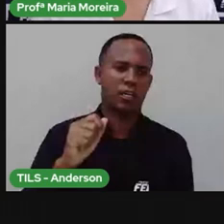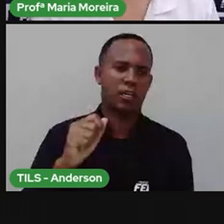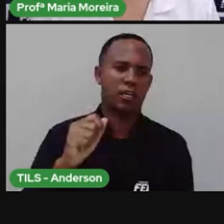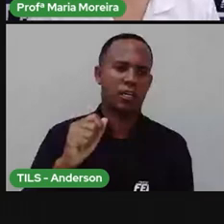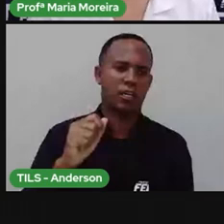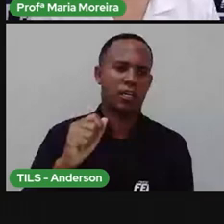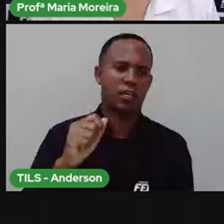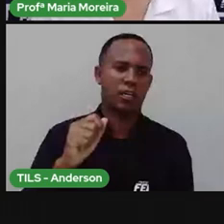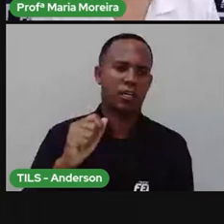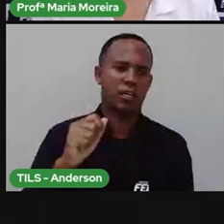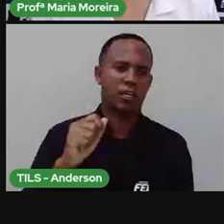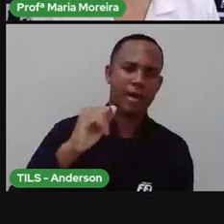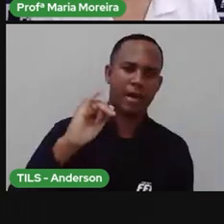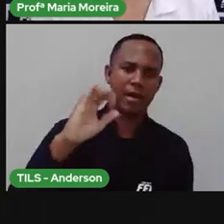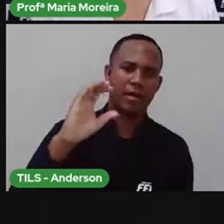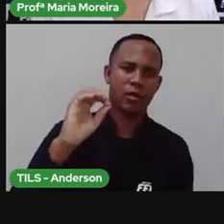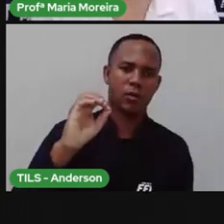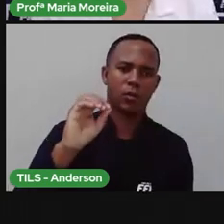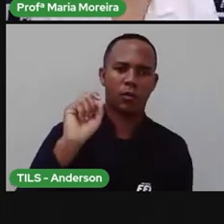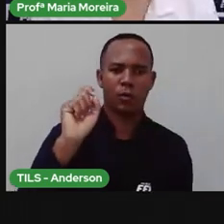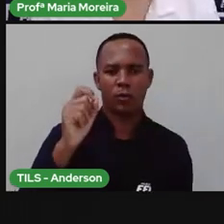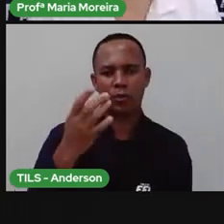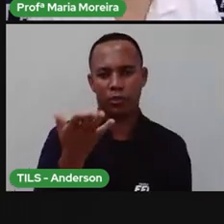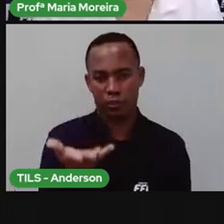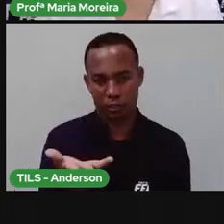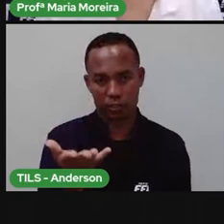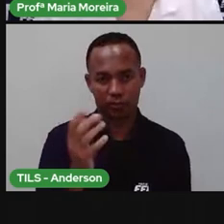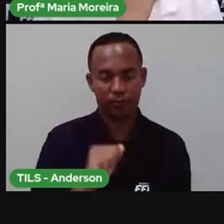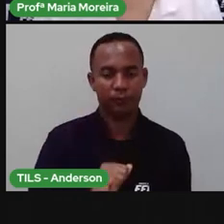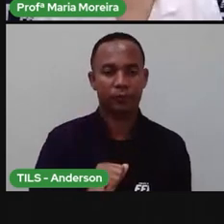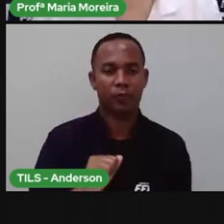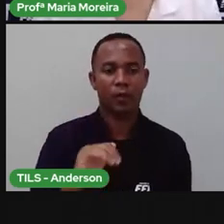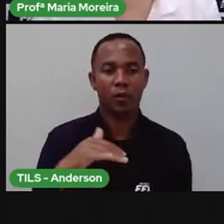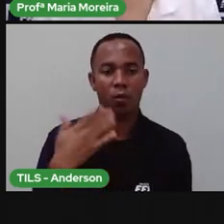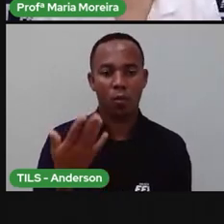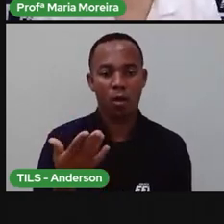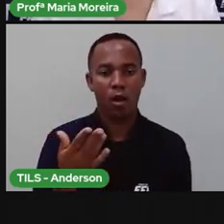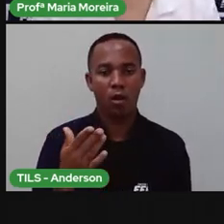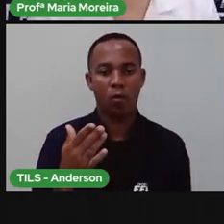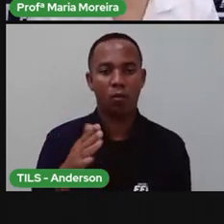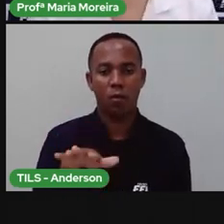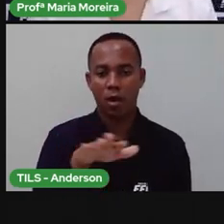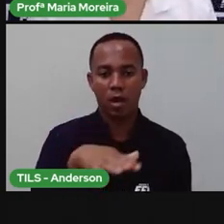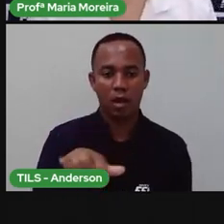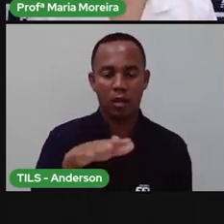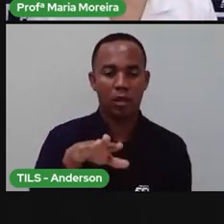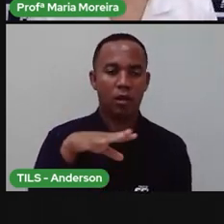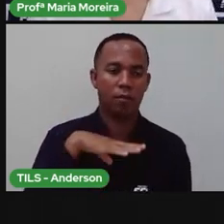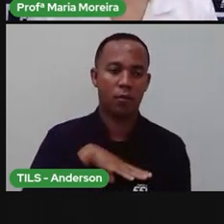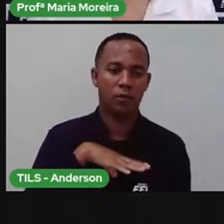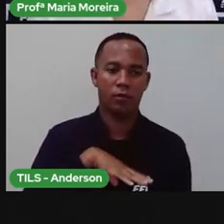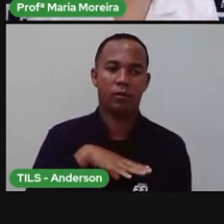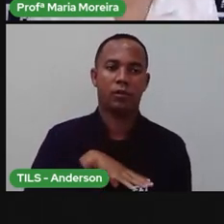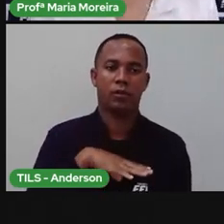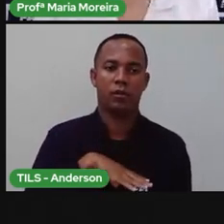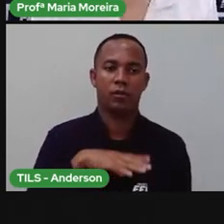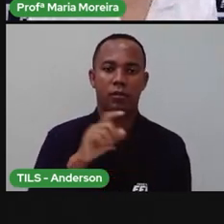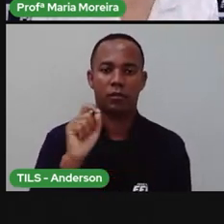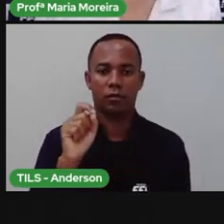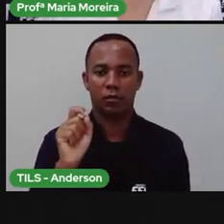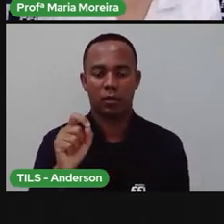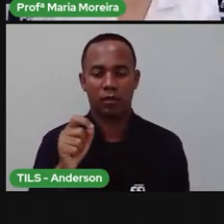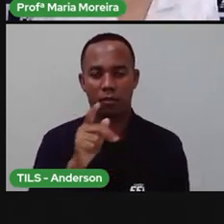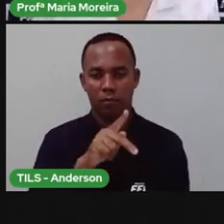nosso mês de maio. Qual é a nossa aula de conhecimento de hoje? Linguagens, né?